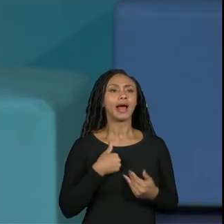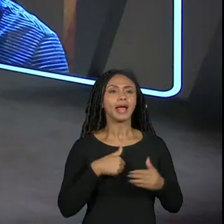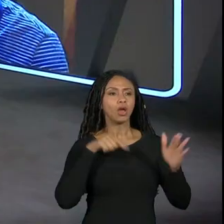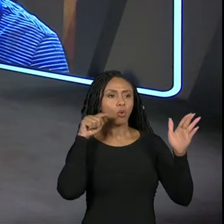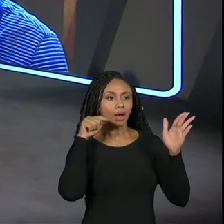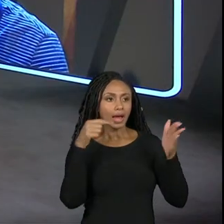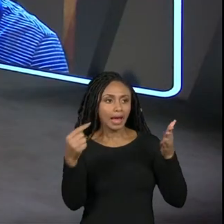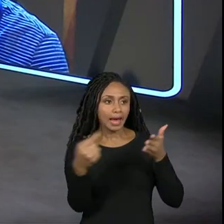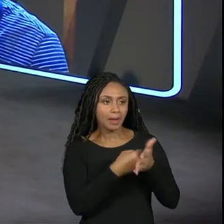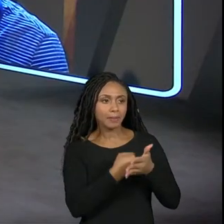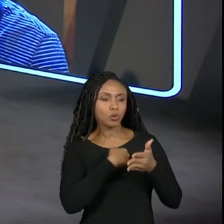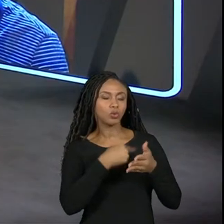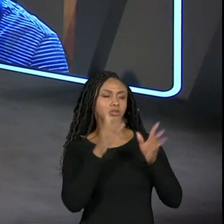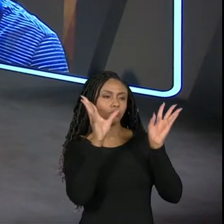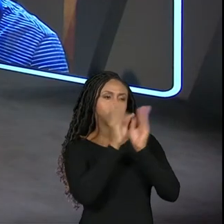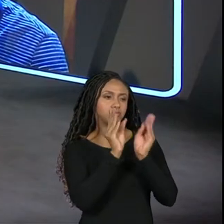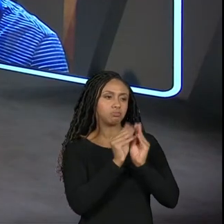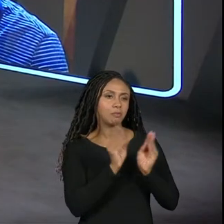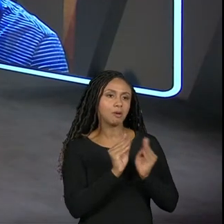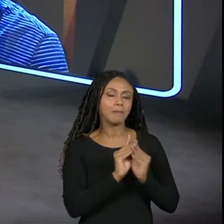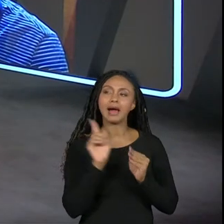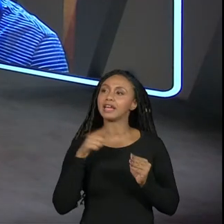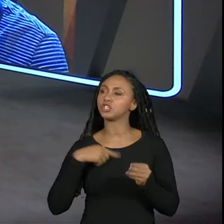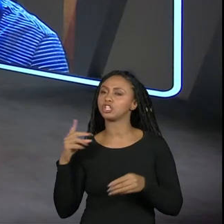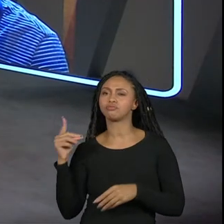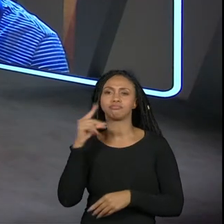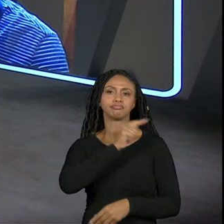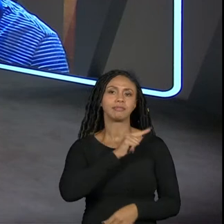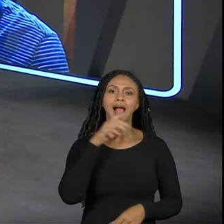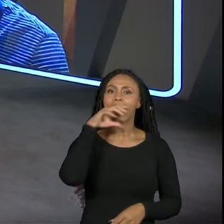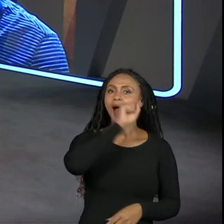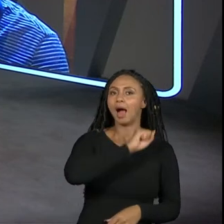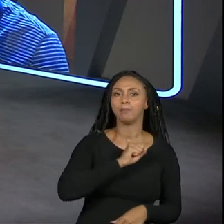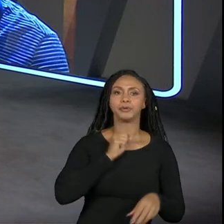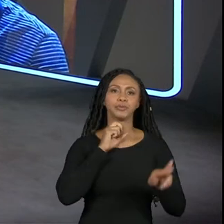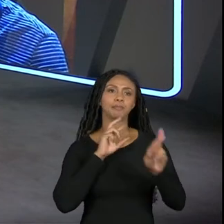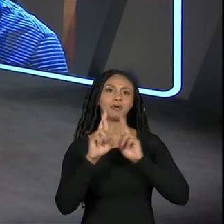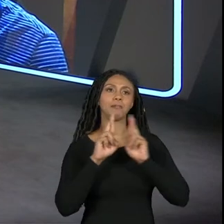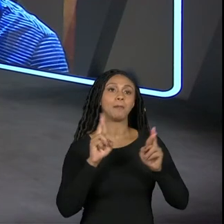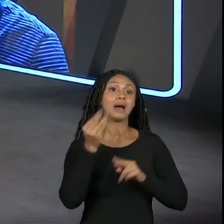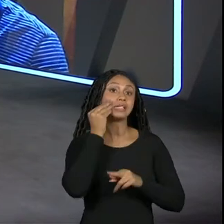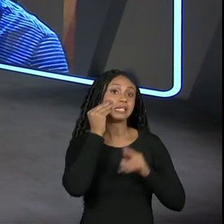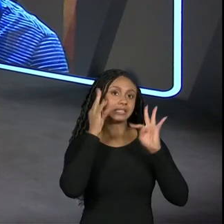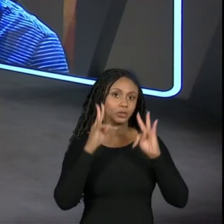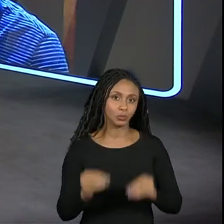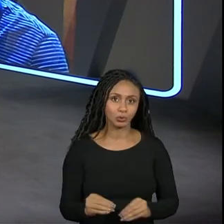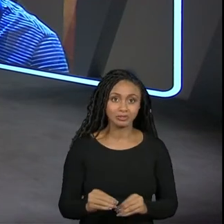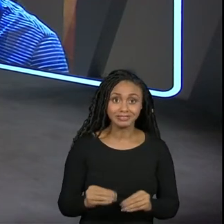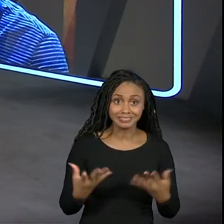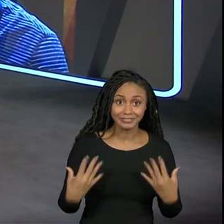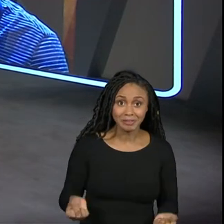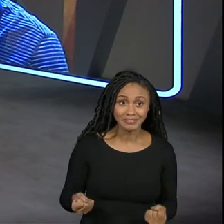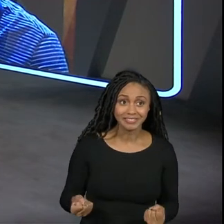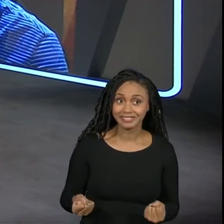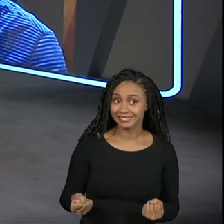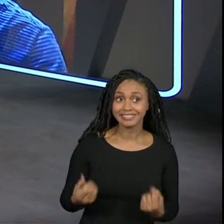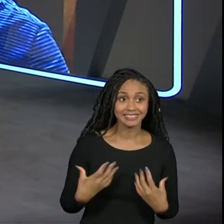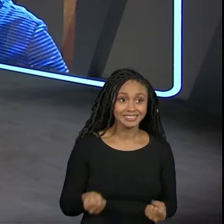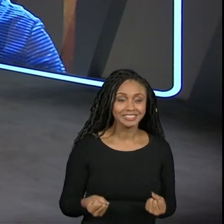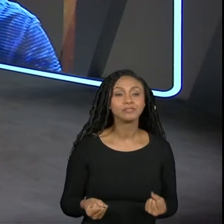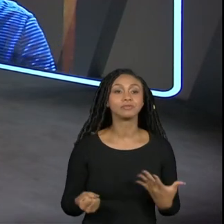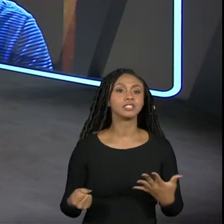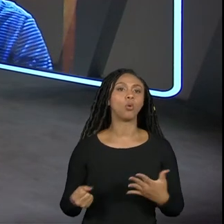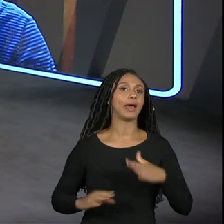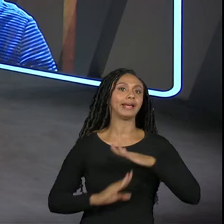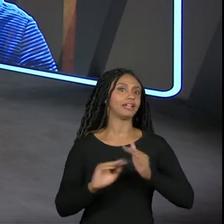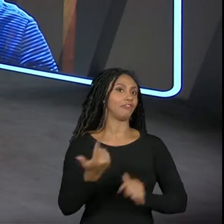pergunta para vocês a gente vai fazendo um bate bola resposta curta para a gente dar conta de responder tudo vamos para desafio tá então sem